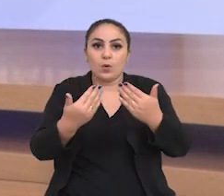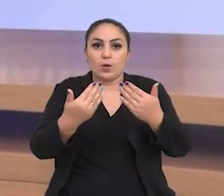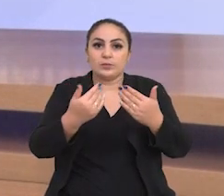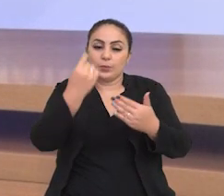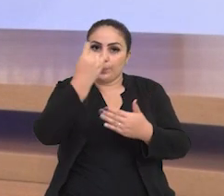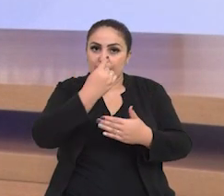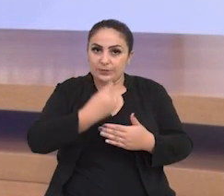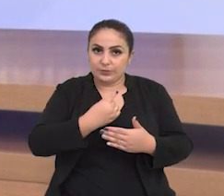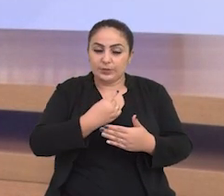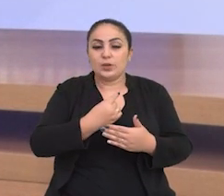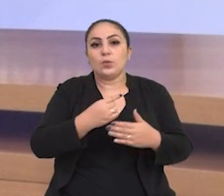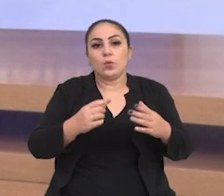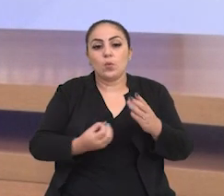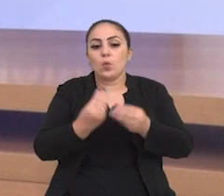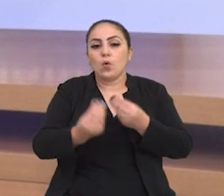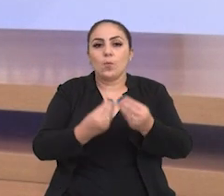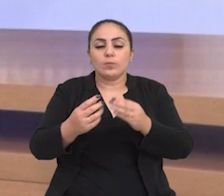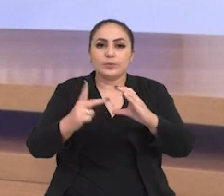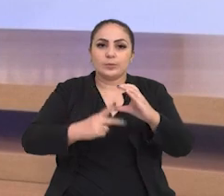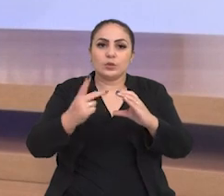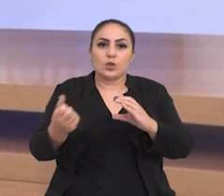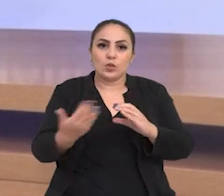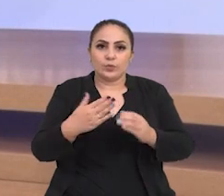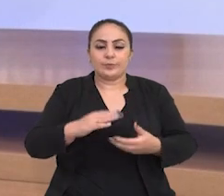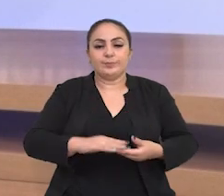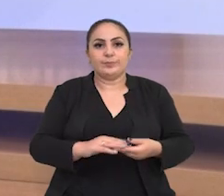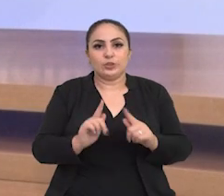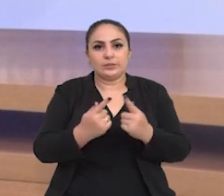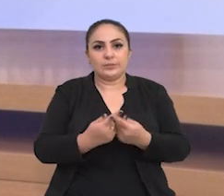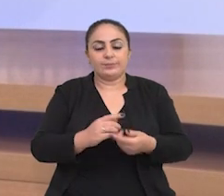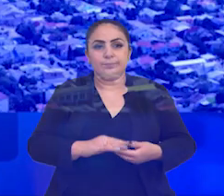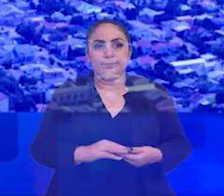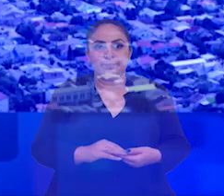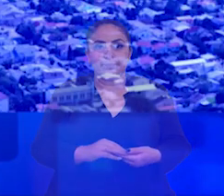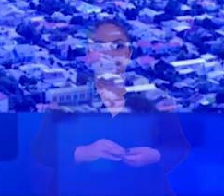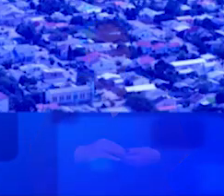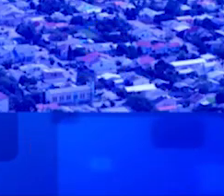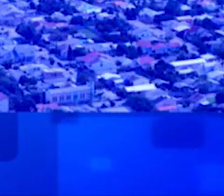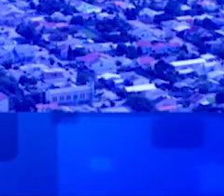apresenta a composição do parlamento para a nova legislatura.